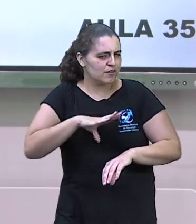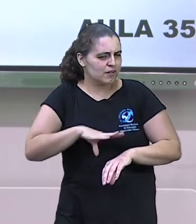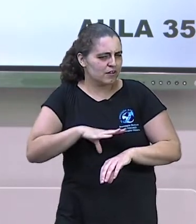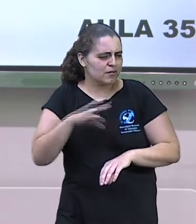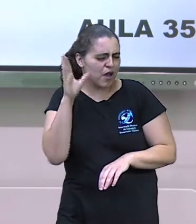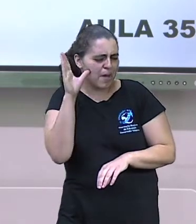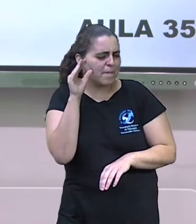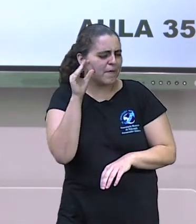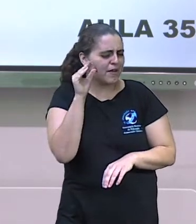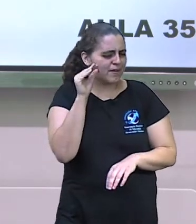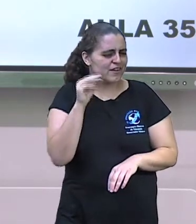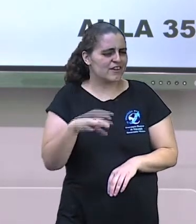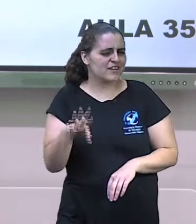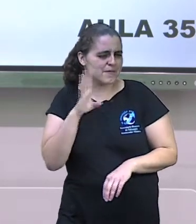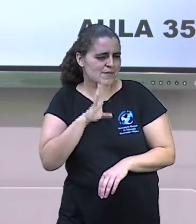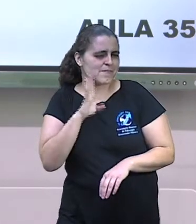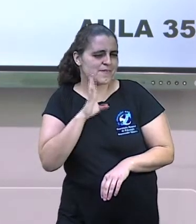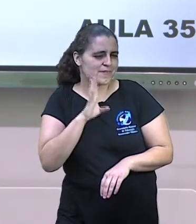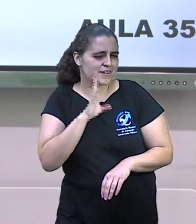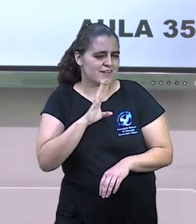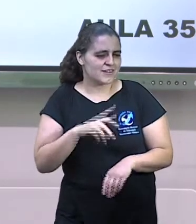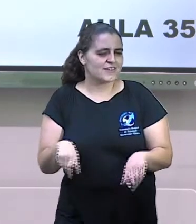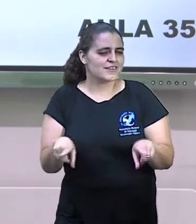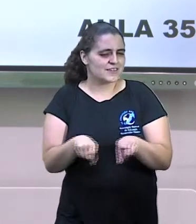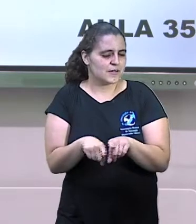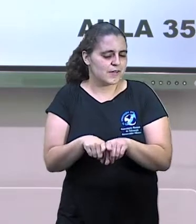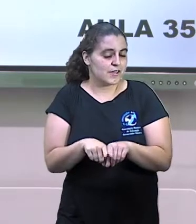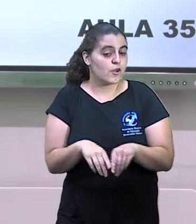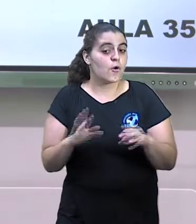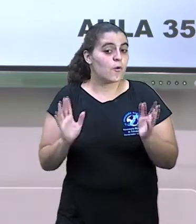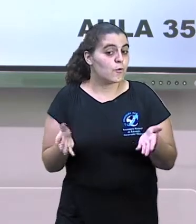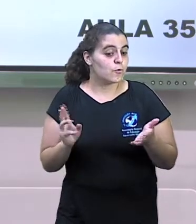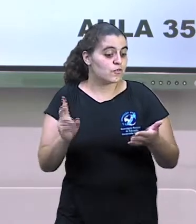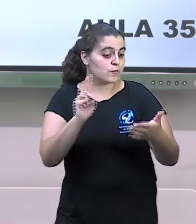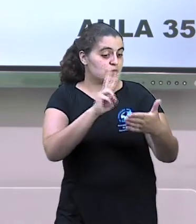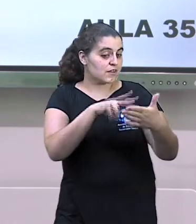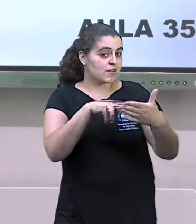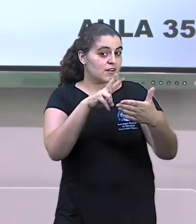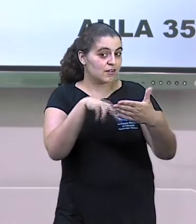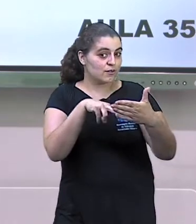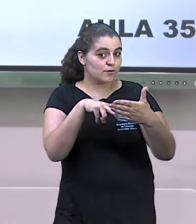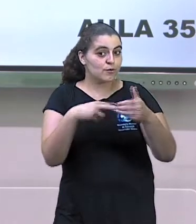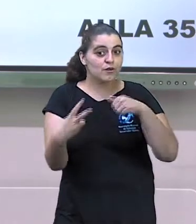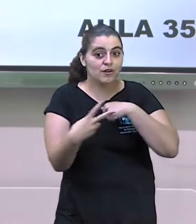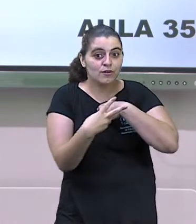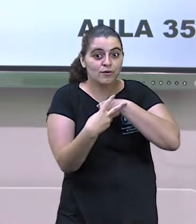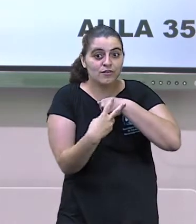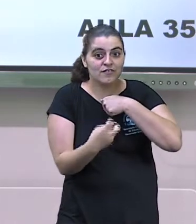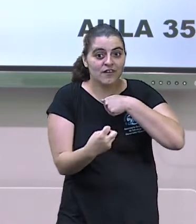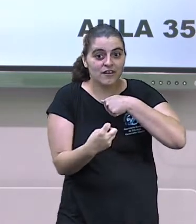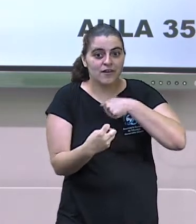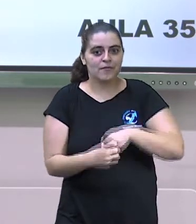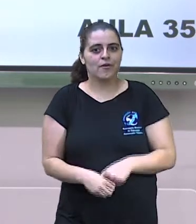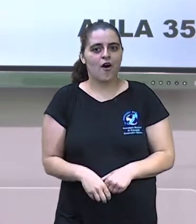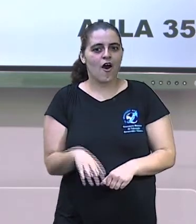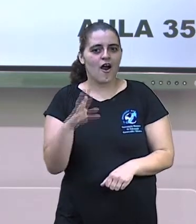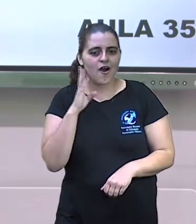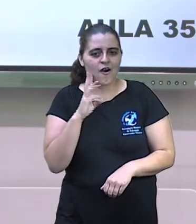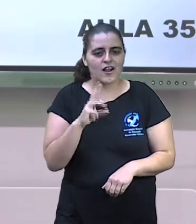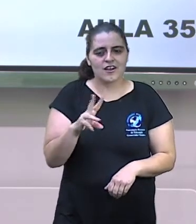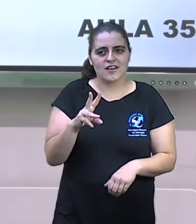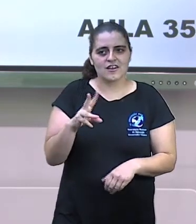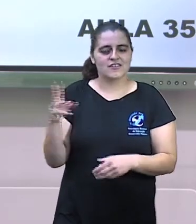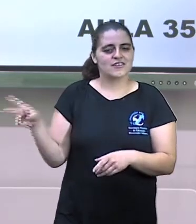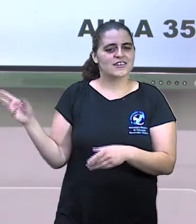leitura, que não pode faltar aqui nas nossas aulas a compreensão da leitura. E hoje falaremos